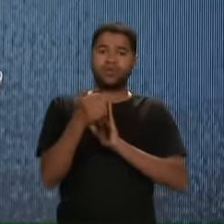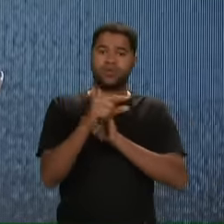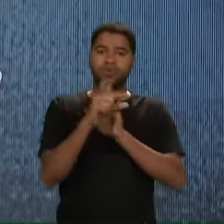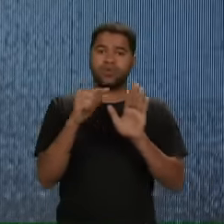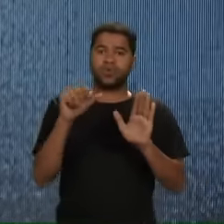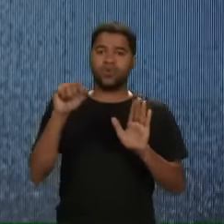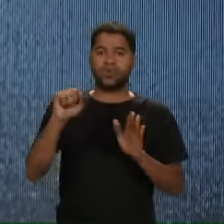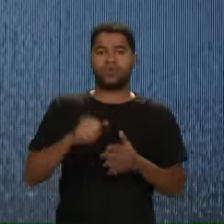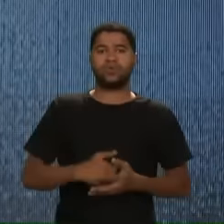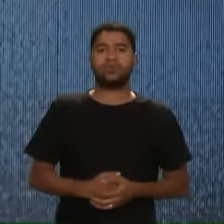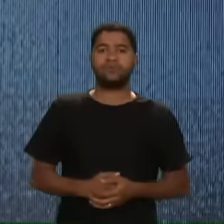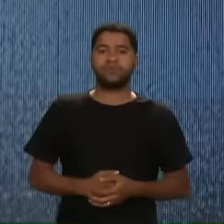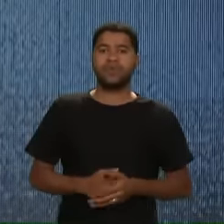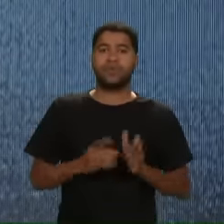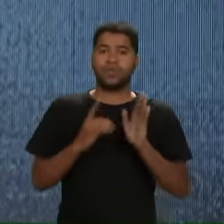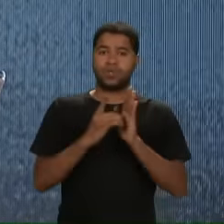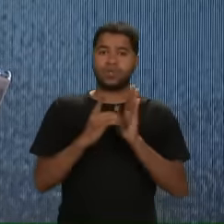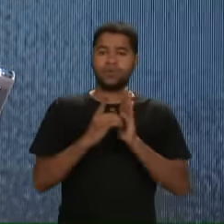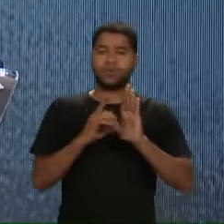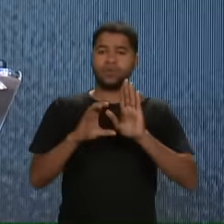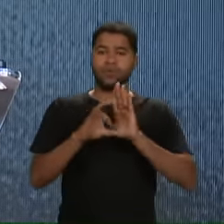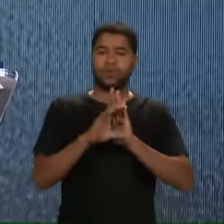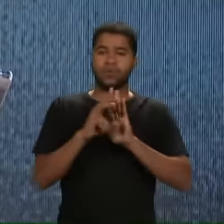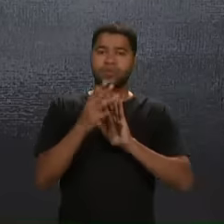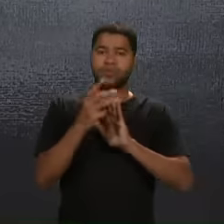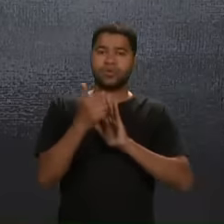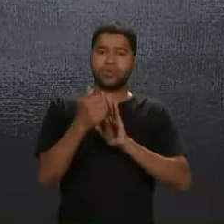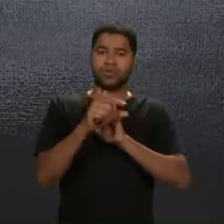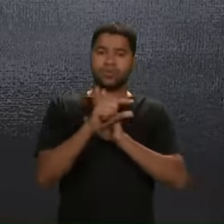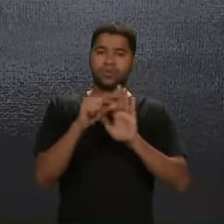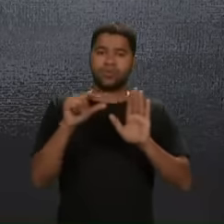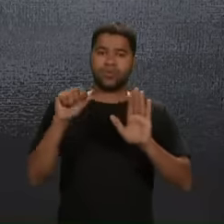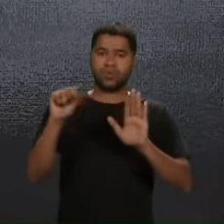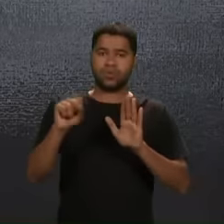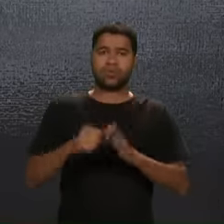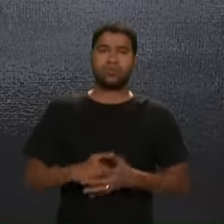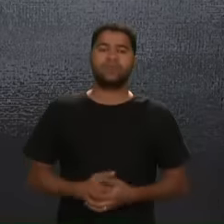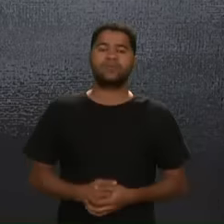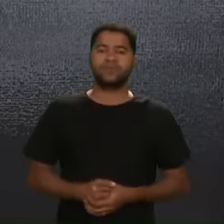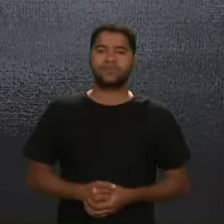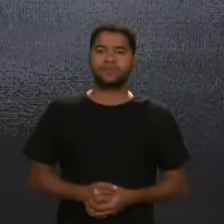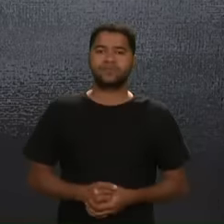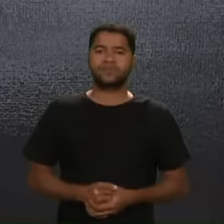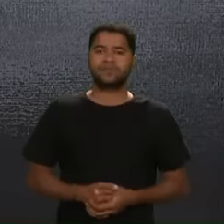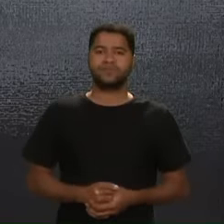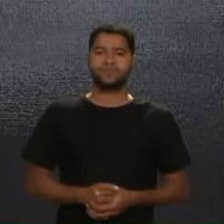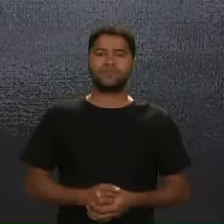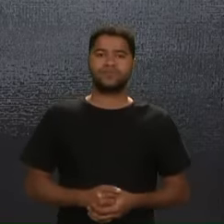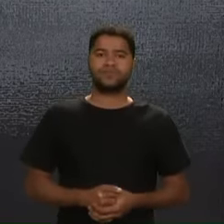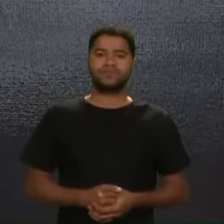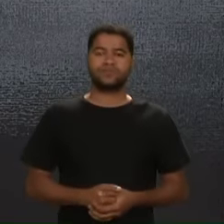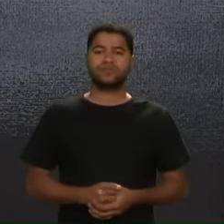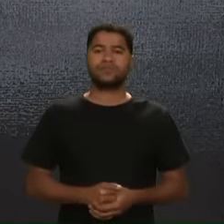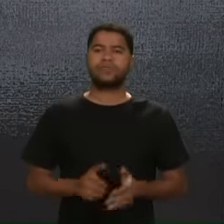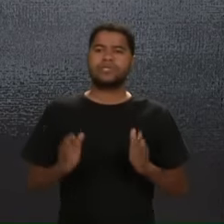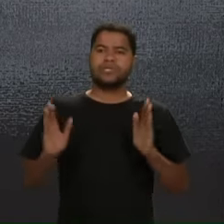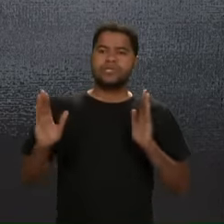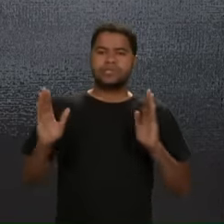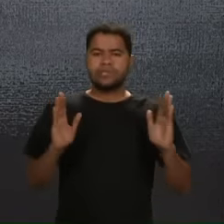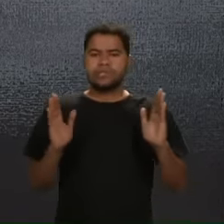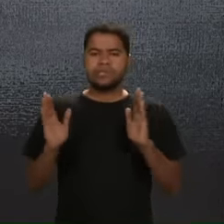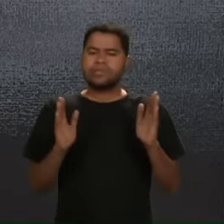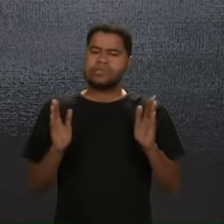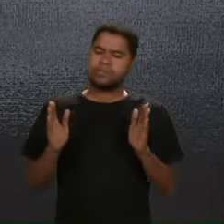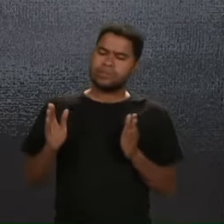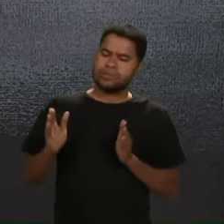Deuteronômio 31 Verso 8 Durante Toda Aquela